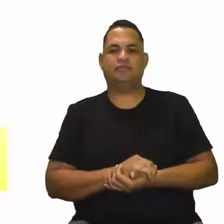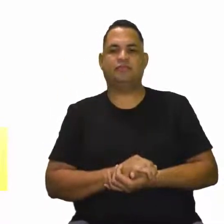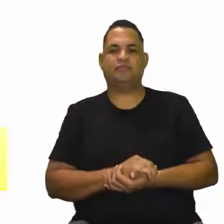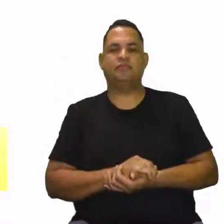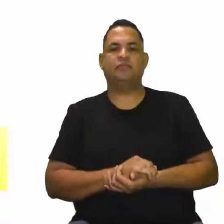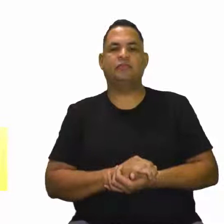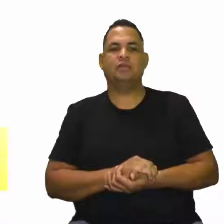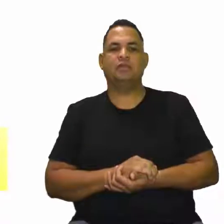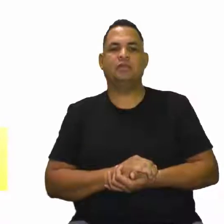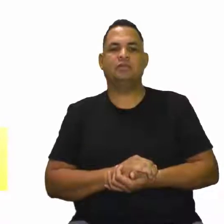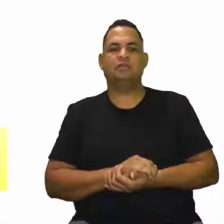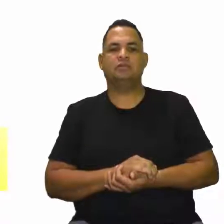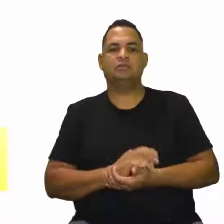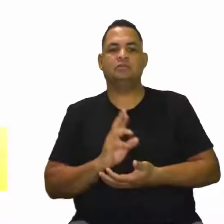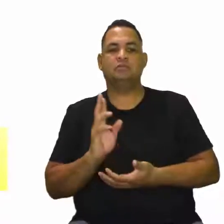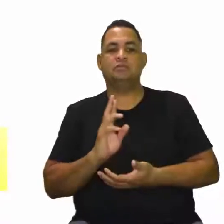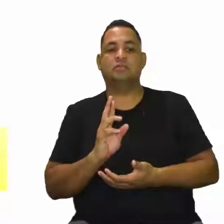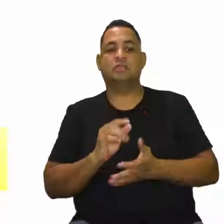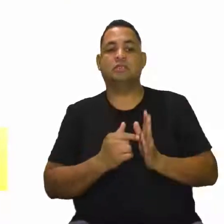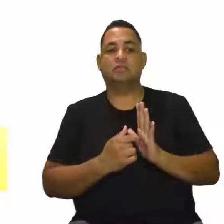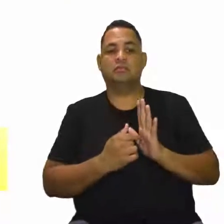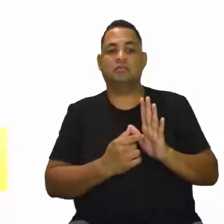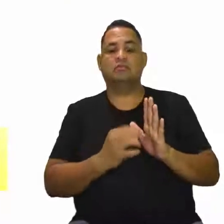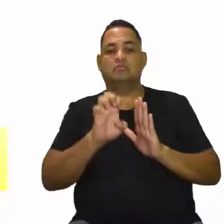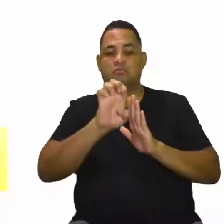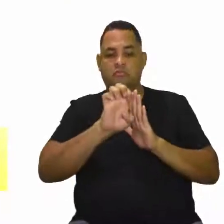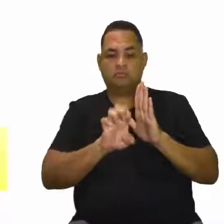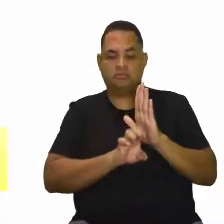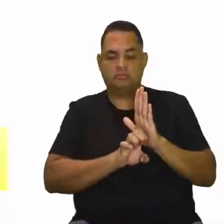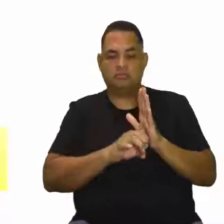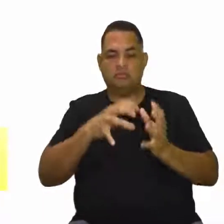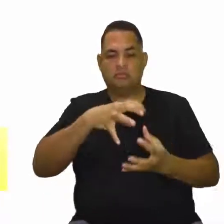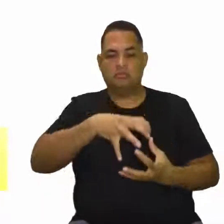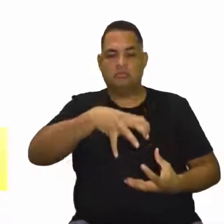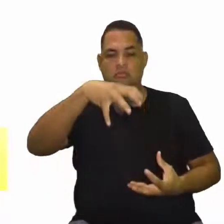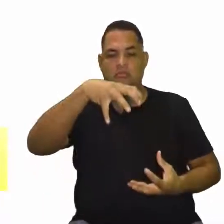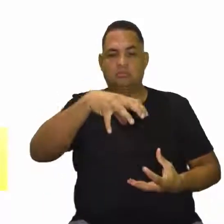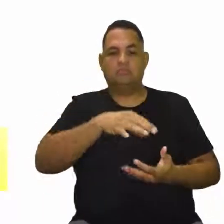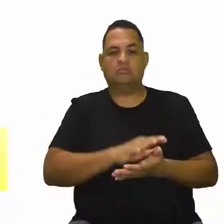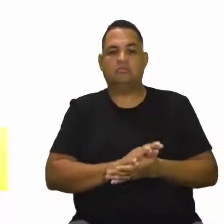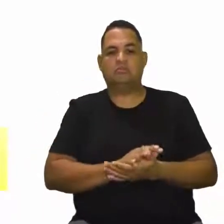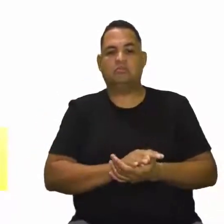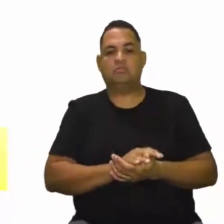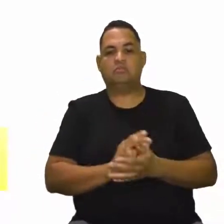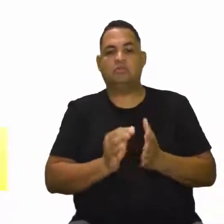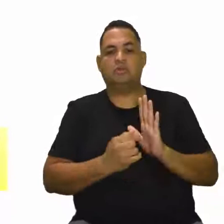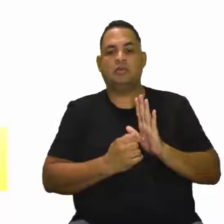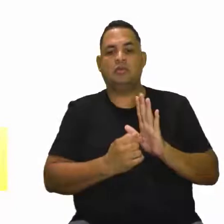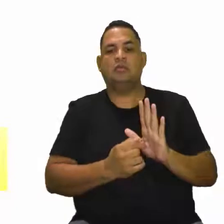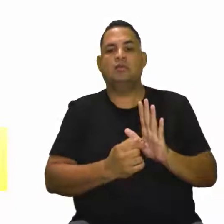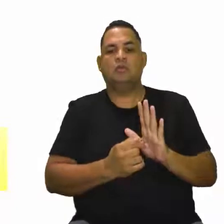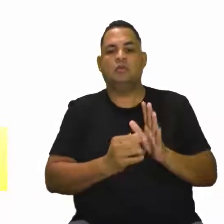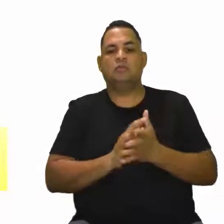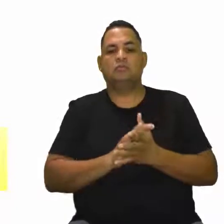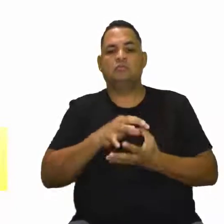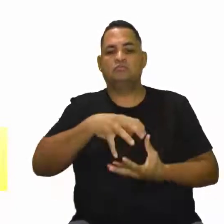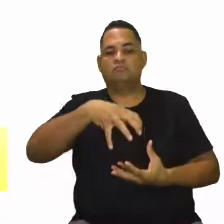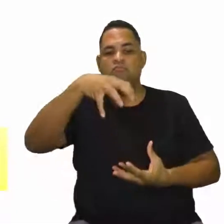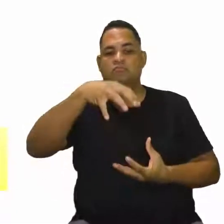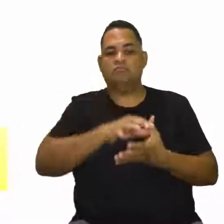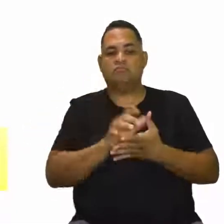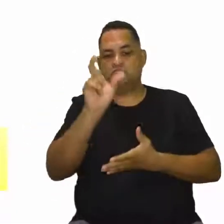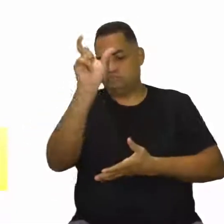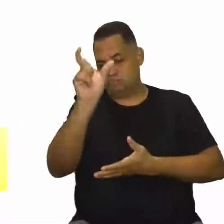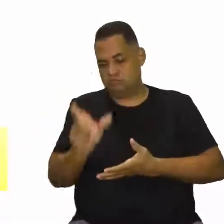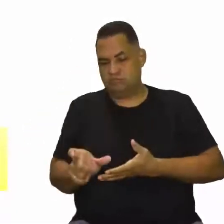Isso, quem falar para a gente, é o Estatuto do Idoso, né? O Estatuto do Idoso, ele mostra aí que o idoso são